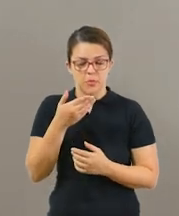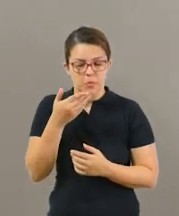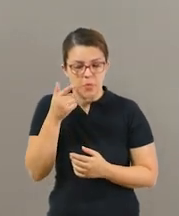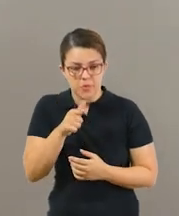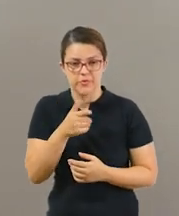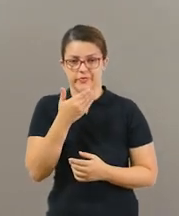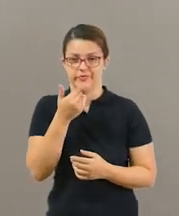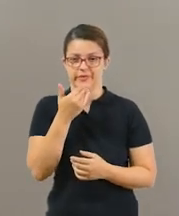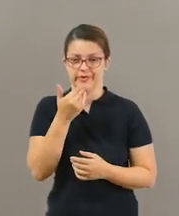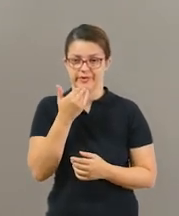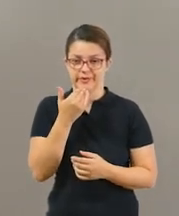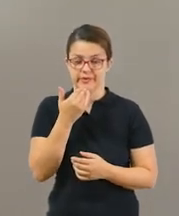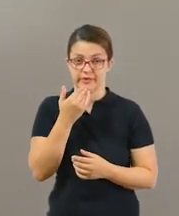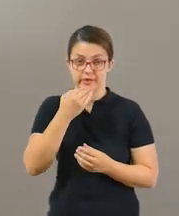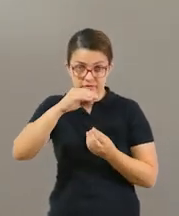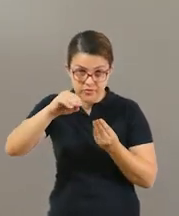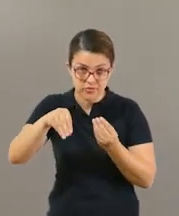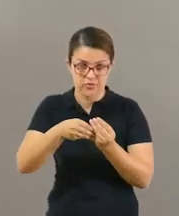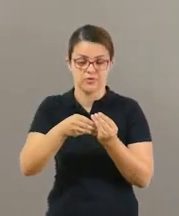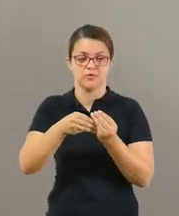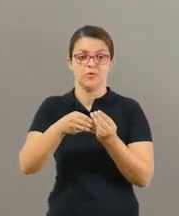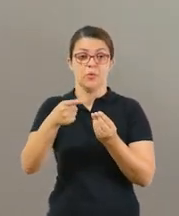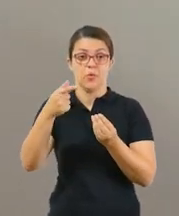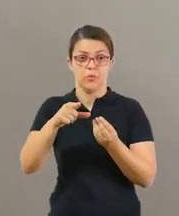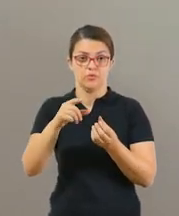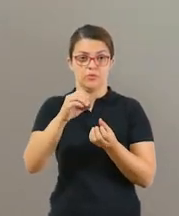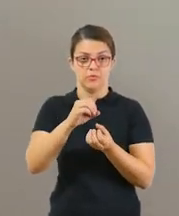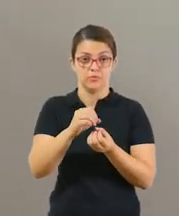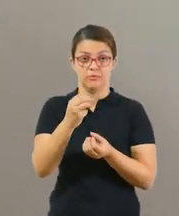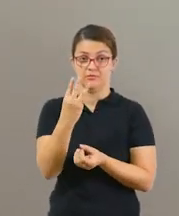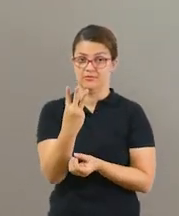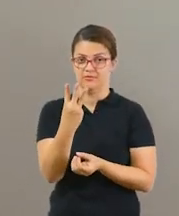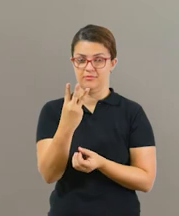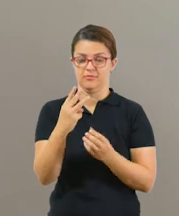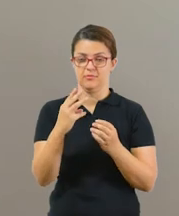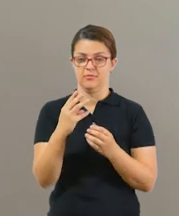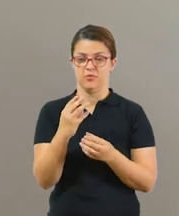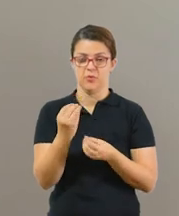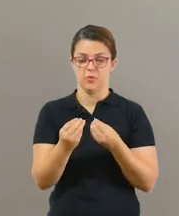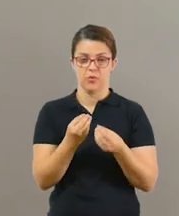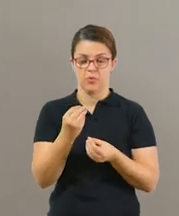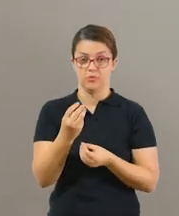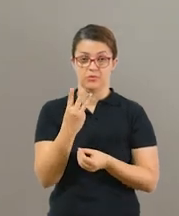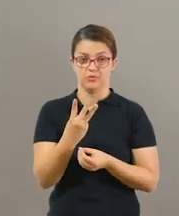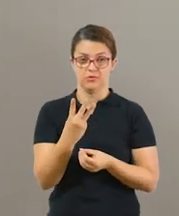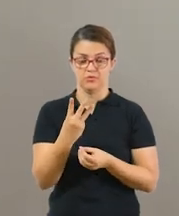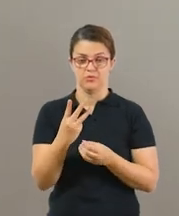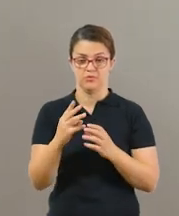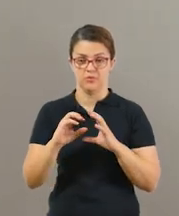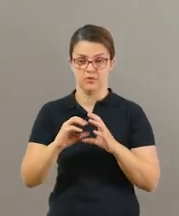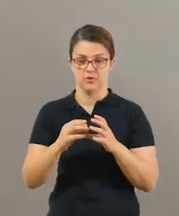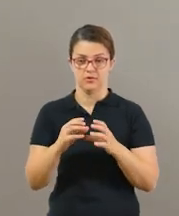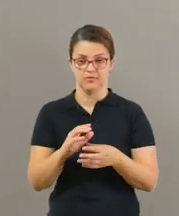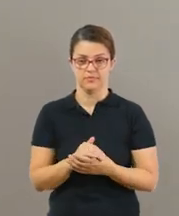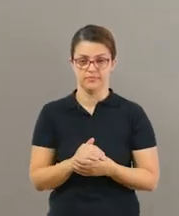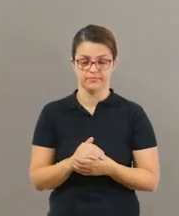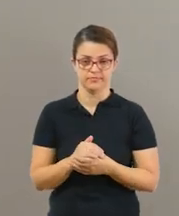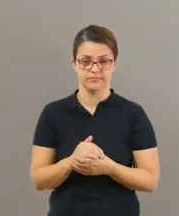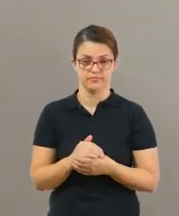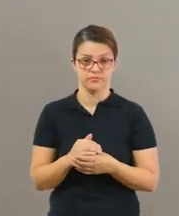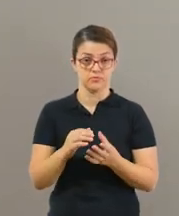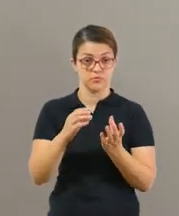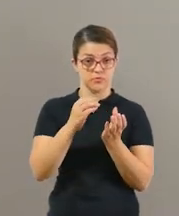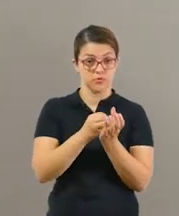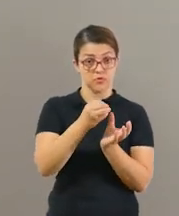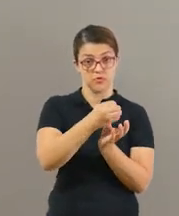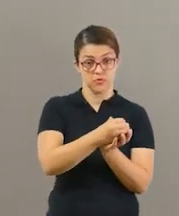apresentar domínio com as duas bolinhas, a gente pode acrescentar mais uma bolinha, tá bom? Como que a gente vai fazer com três bolinhas?